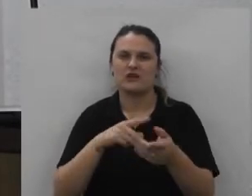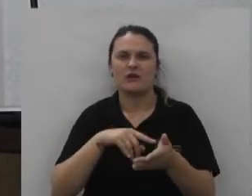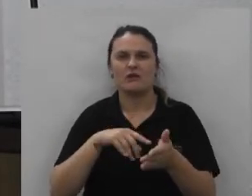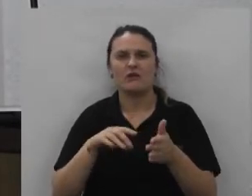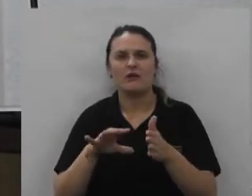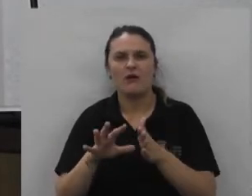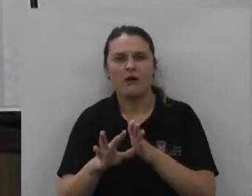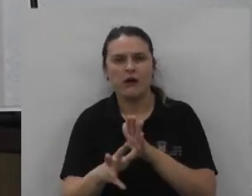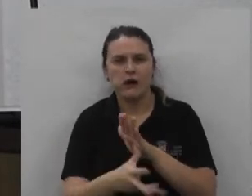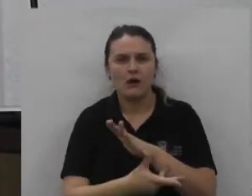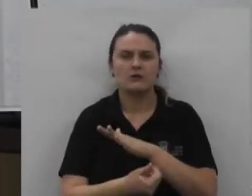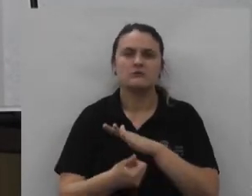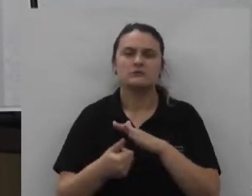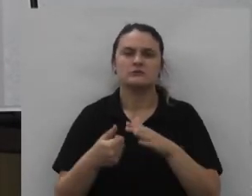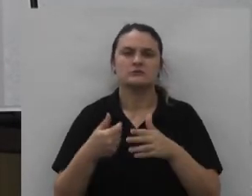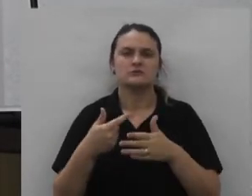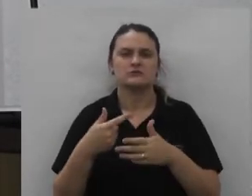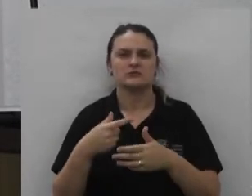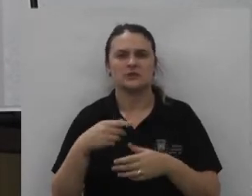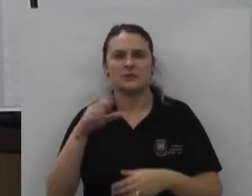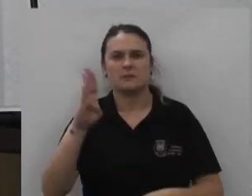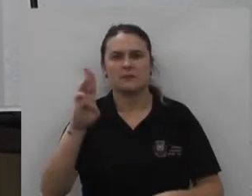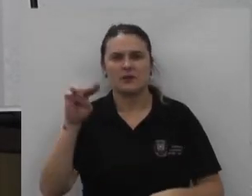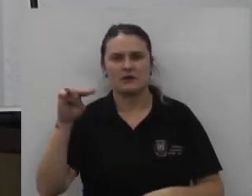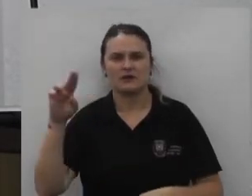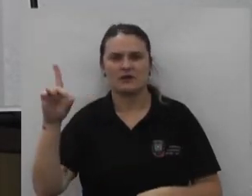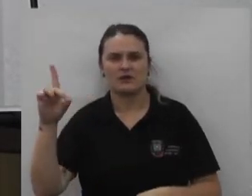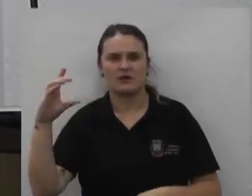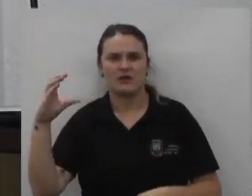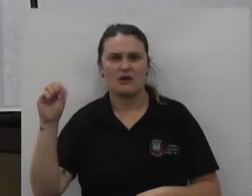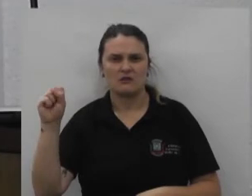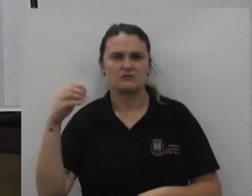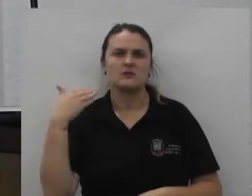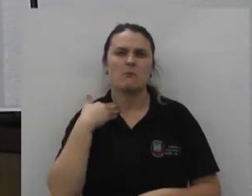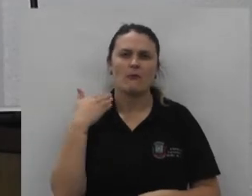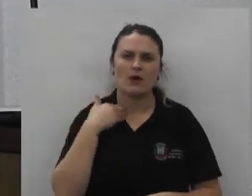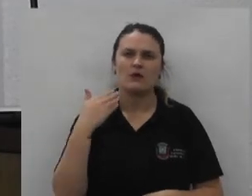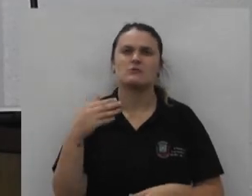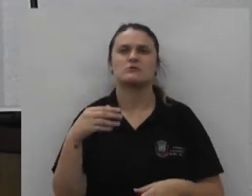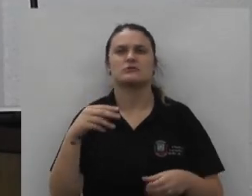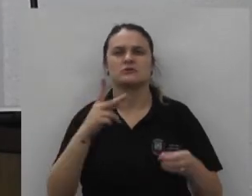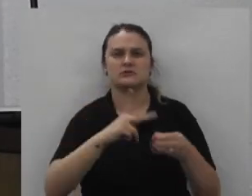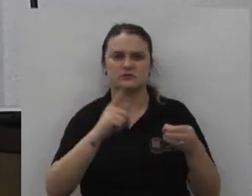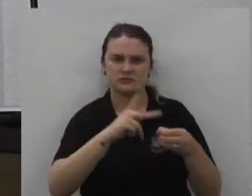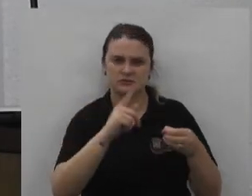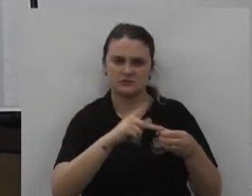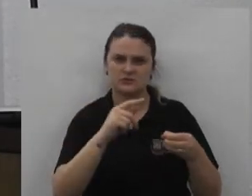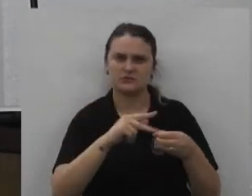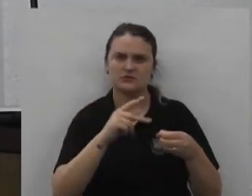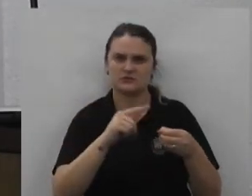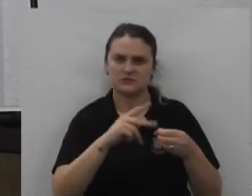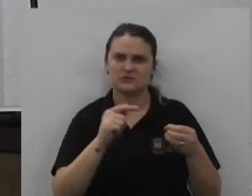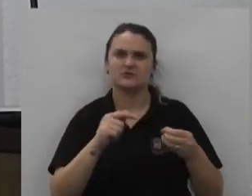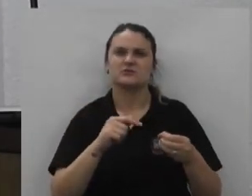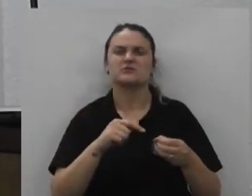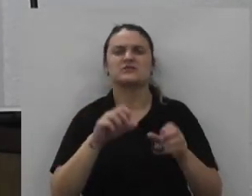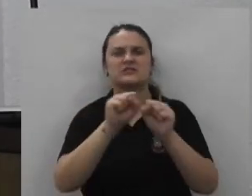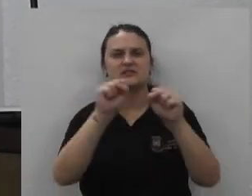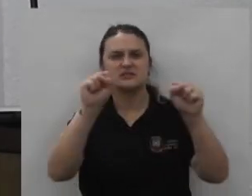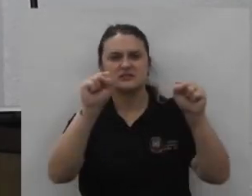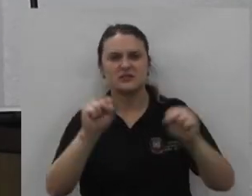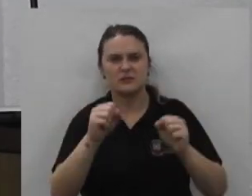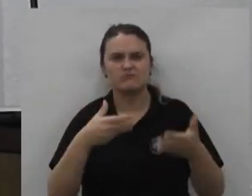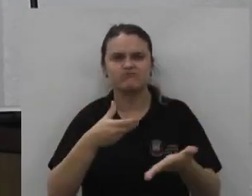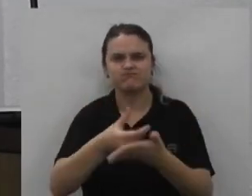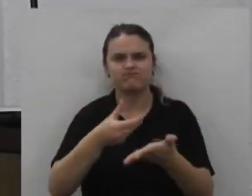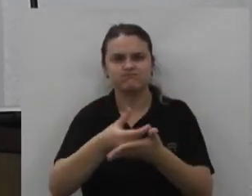roubalheira do BNDES na Petrobras no banco no sistema